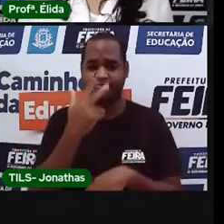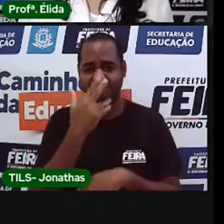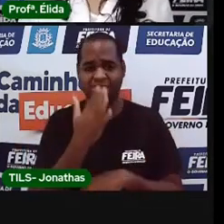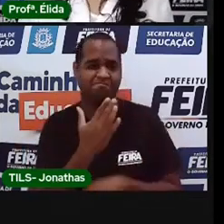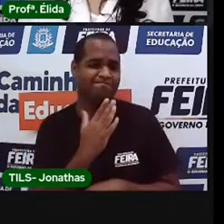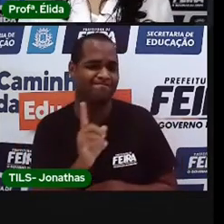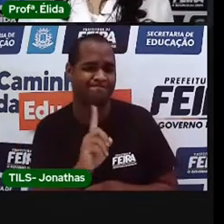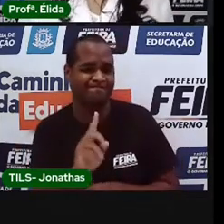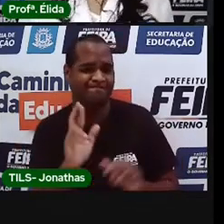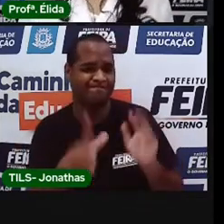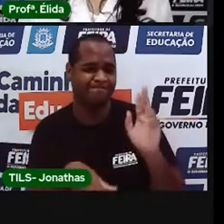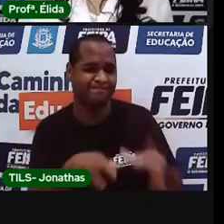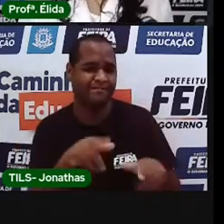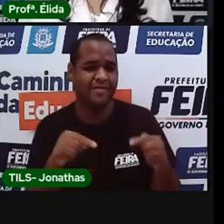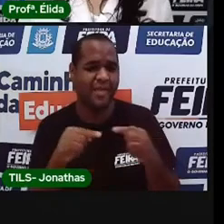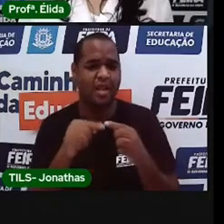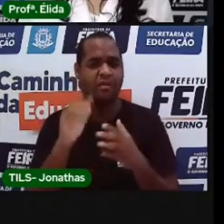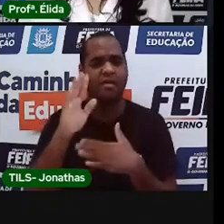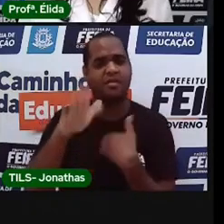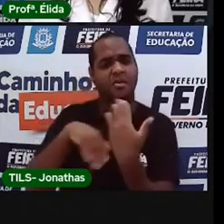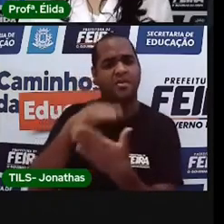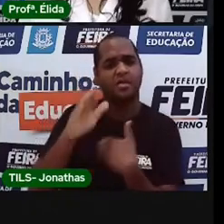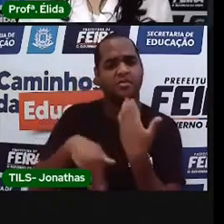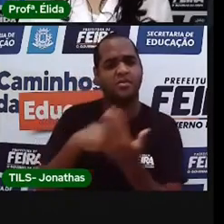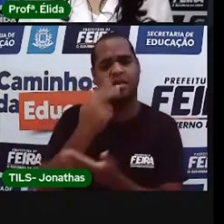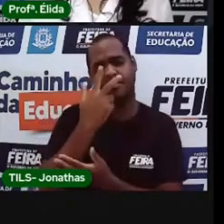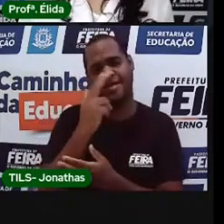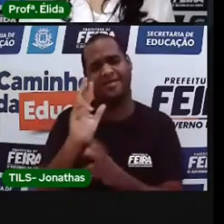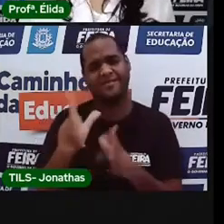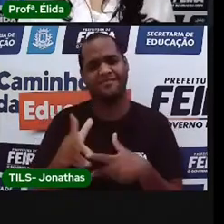conhecimento das coisas, a gente fica se sentindo assim.